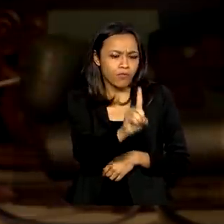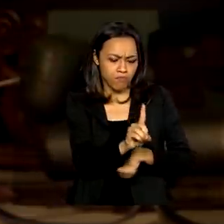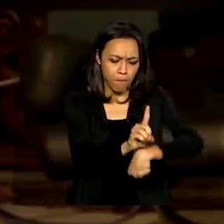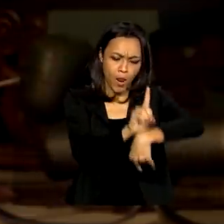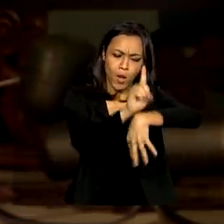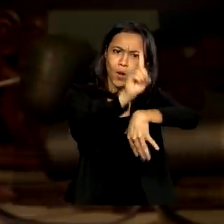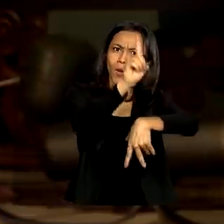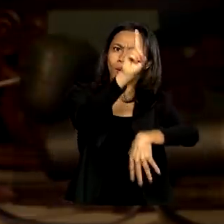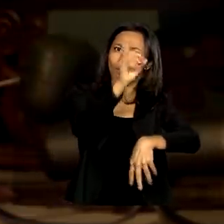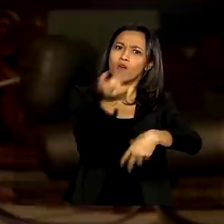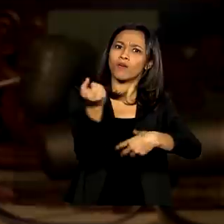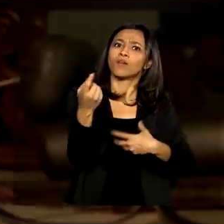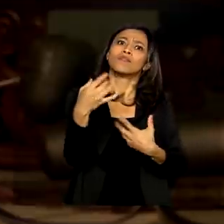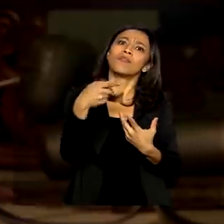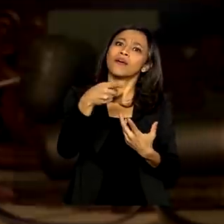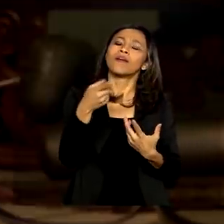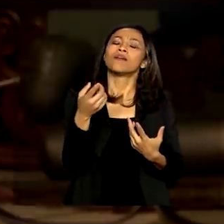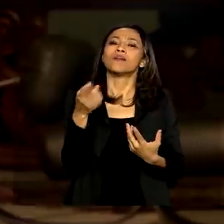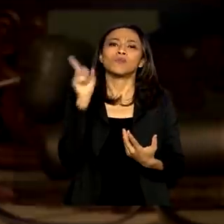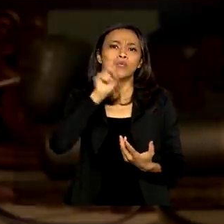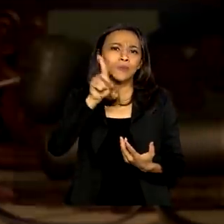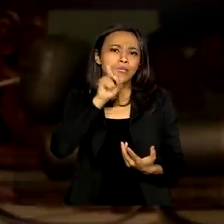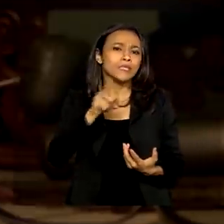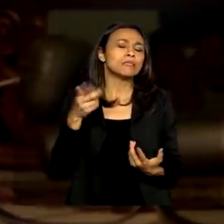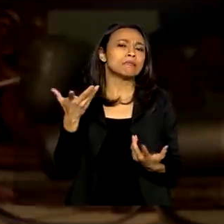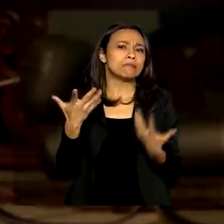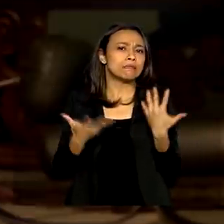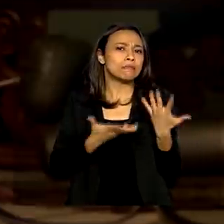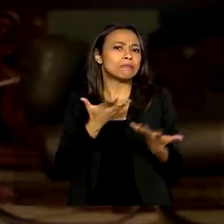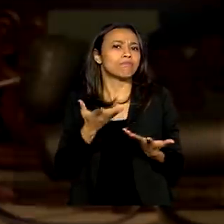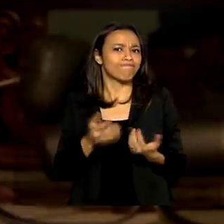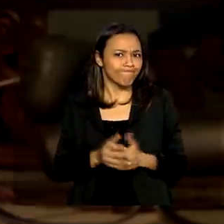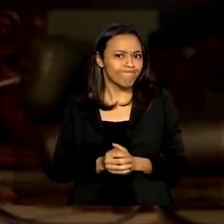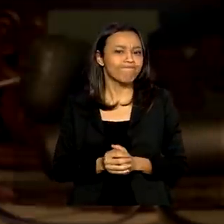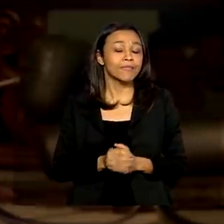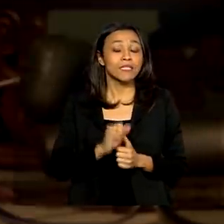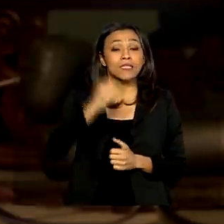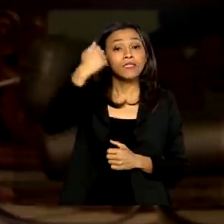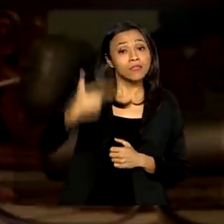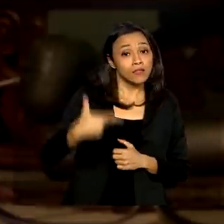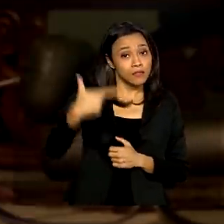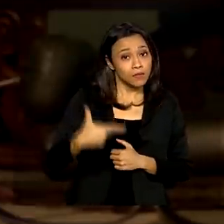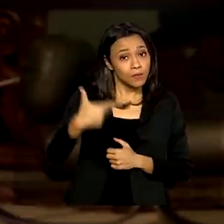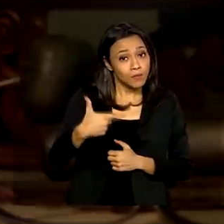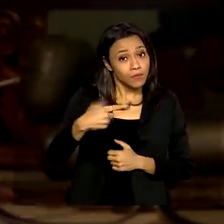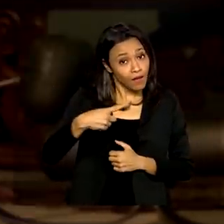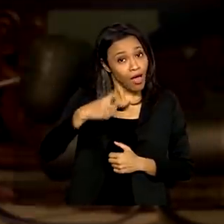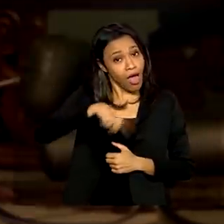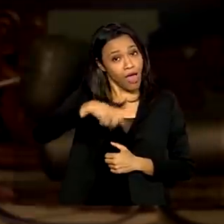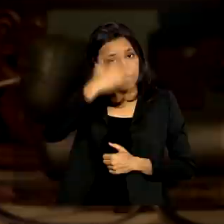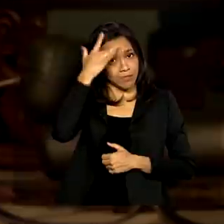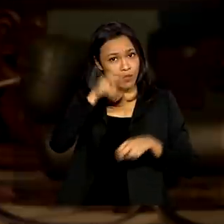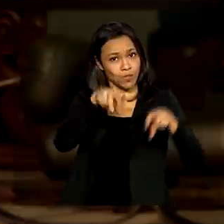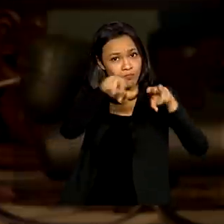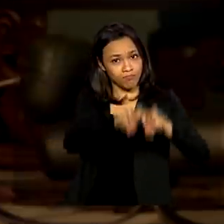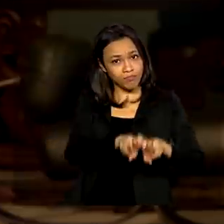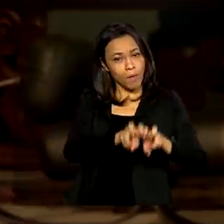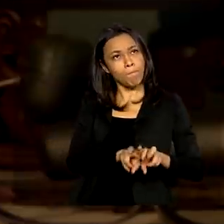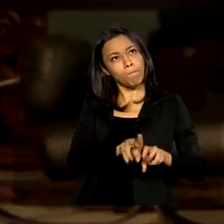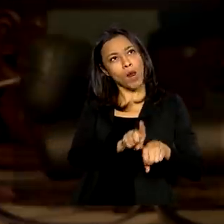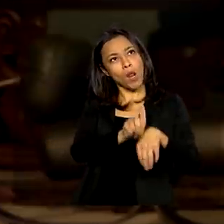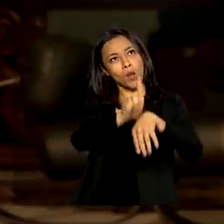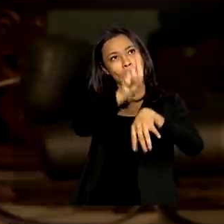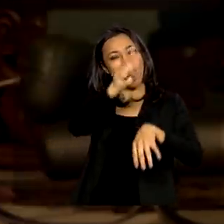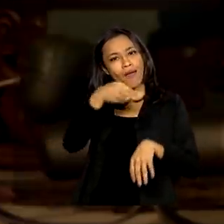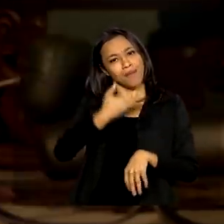o retorno ao voo dos Estados Unidos com as espaçonaves tripuladas. E segundo, porque eram amigos meus também, a bordo, pilotos